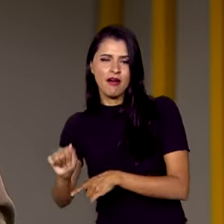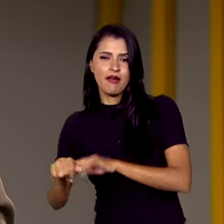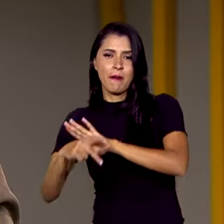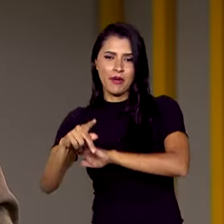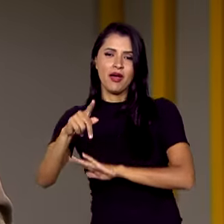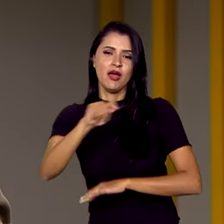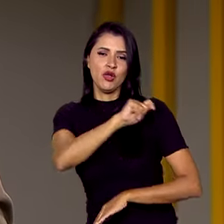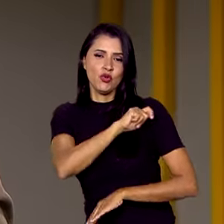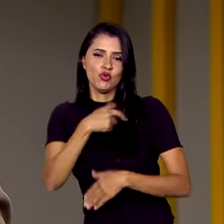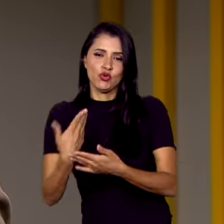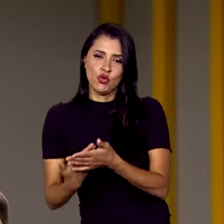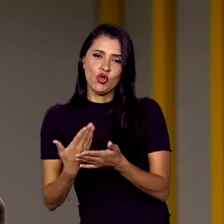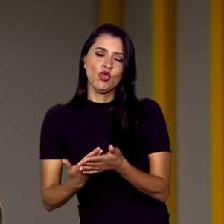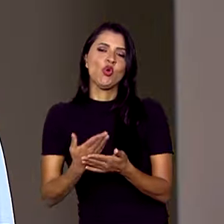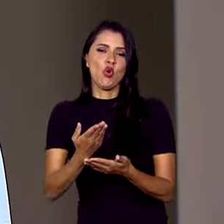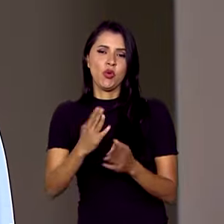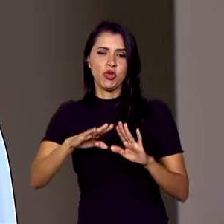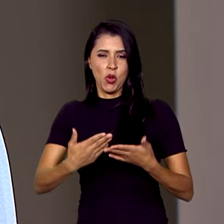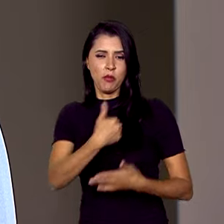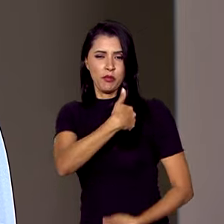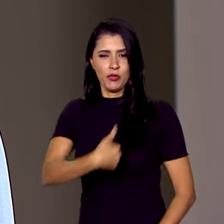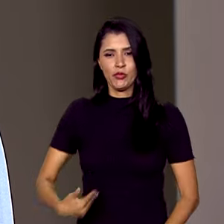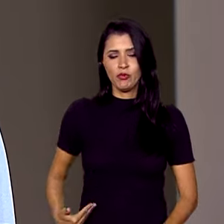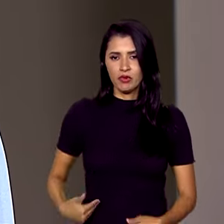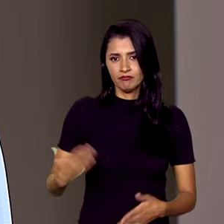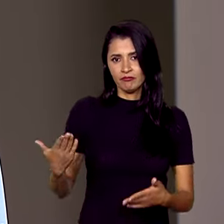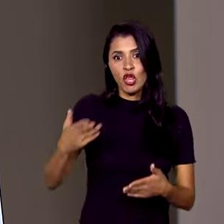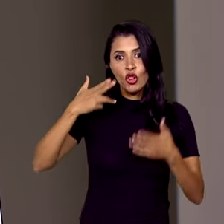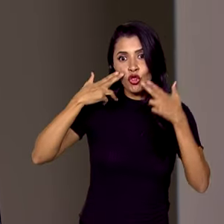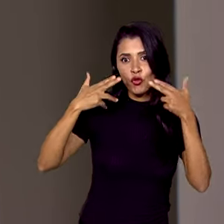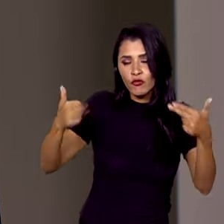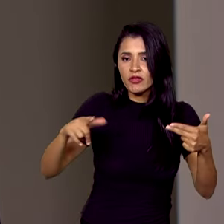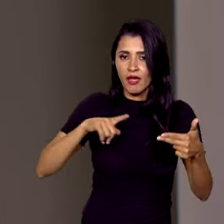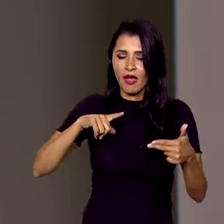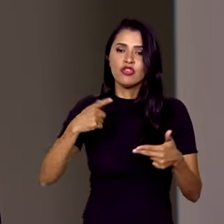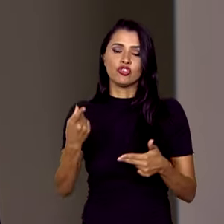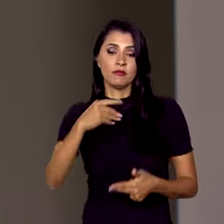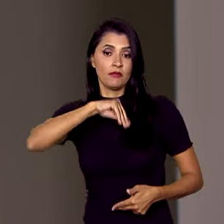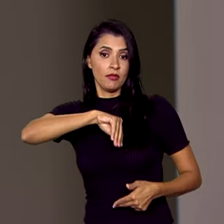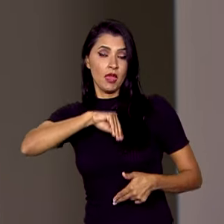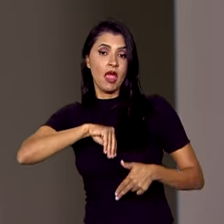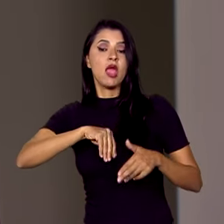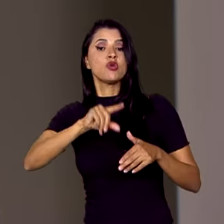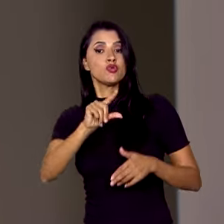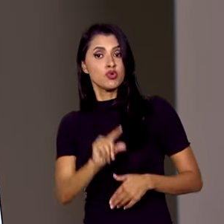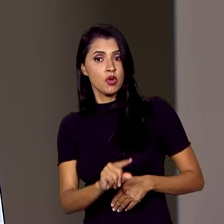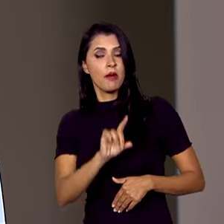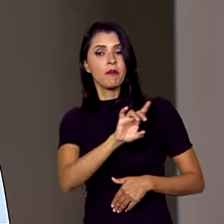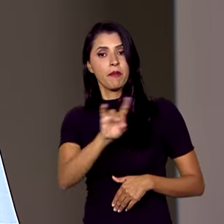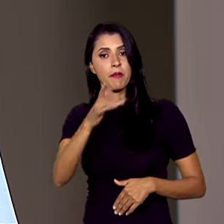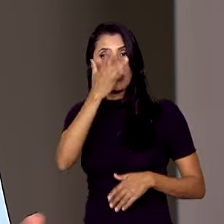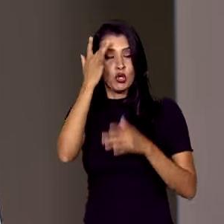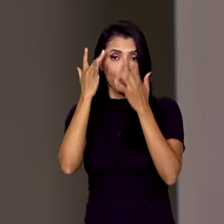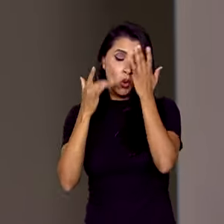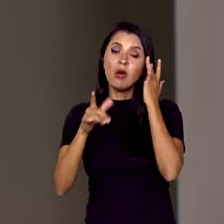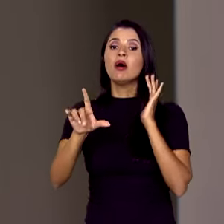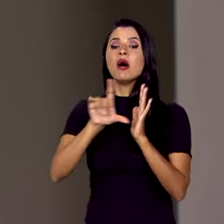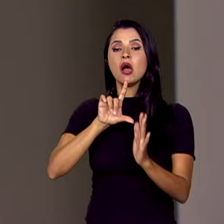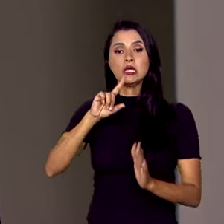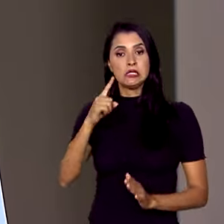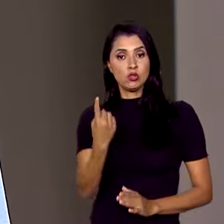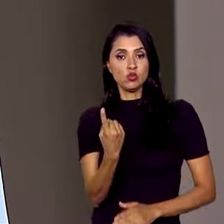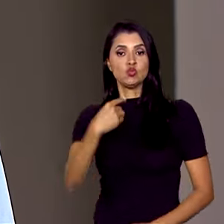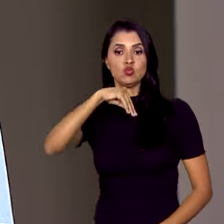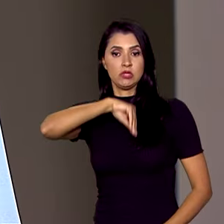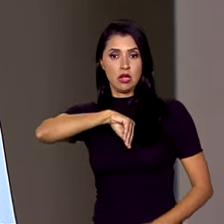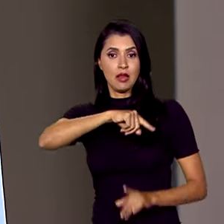estudaram na rede pública de ensino. Entre as novidades, redução do teto da renda familiar por pessoa, que antes era de um salário